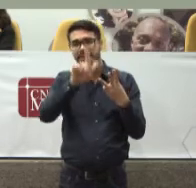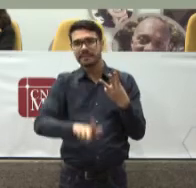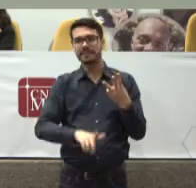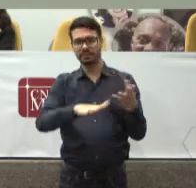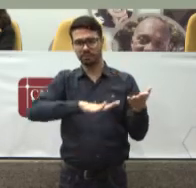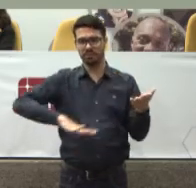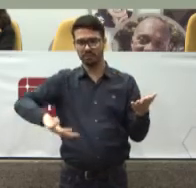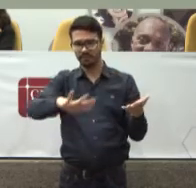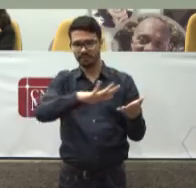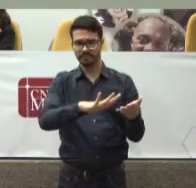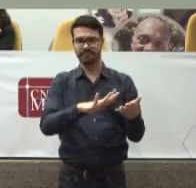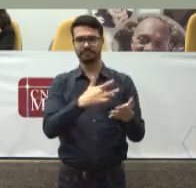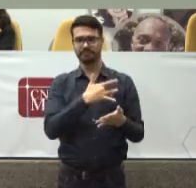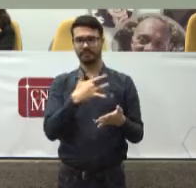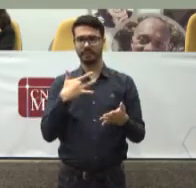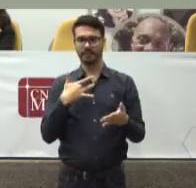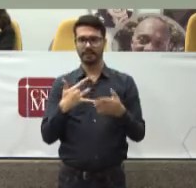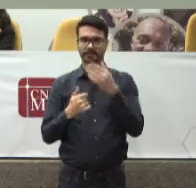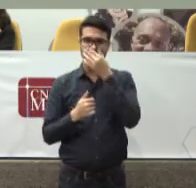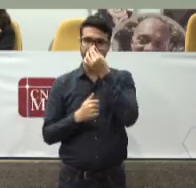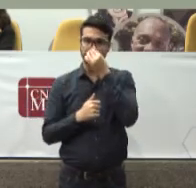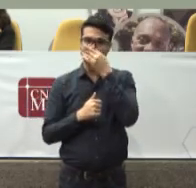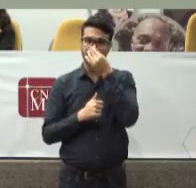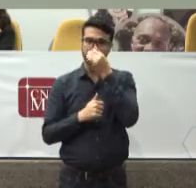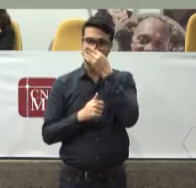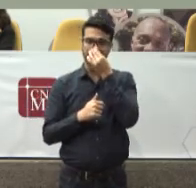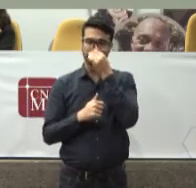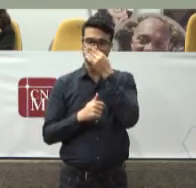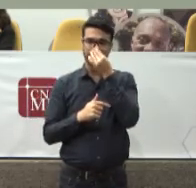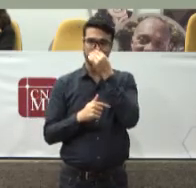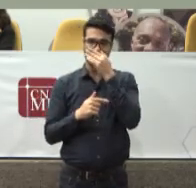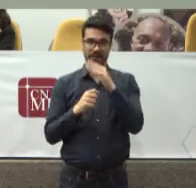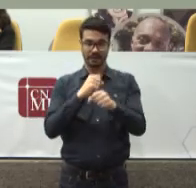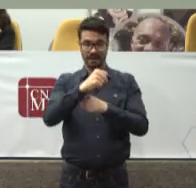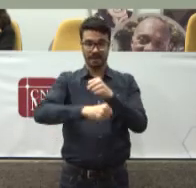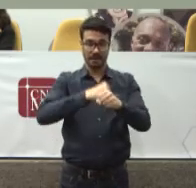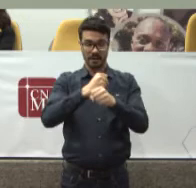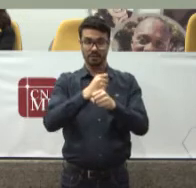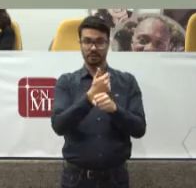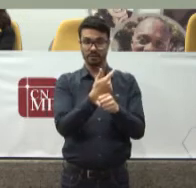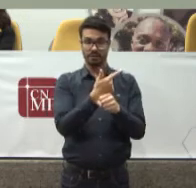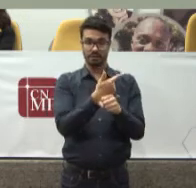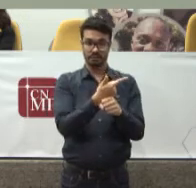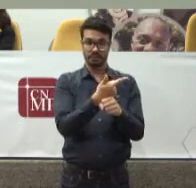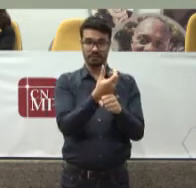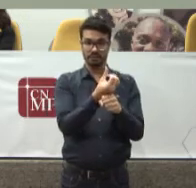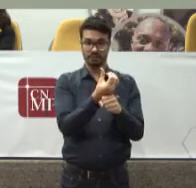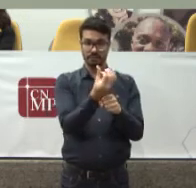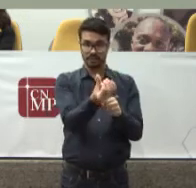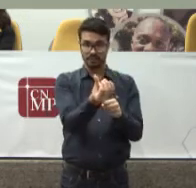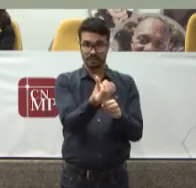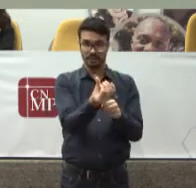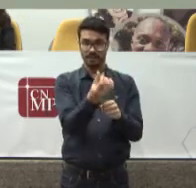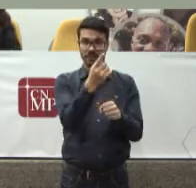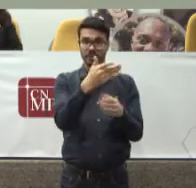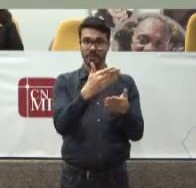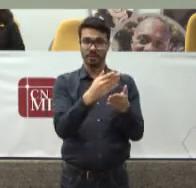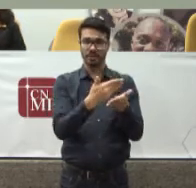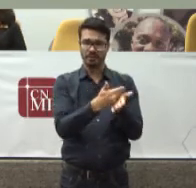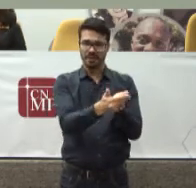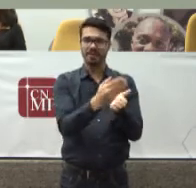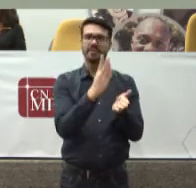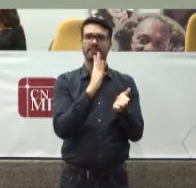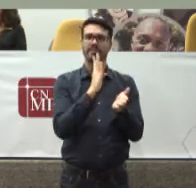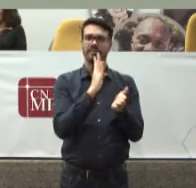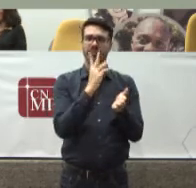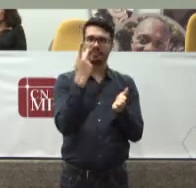saúde Muito bem Chego lá em 2016 E começamos a visitar Alguns tribunais Gebran foi comigo